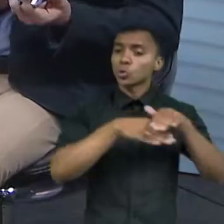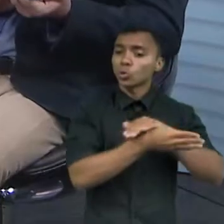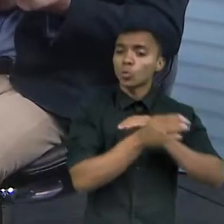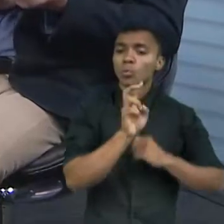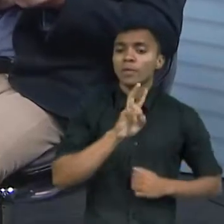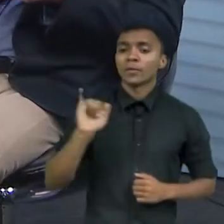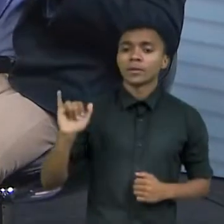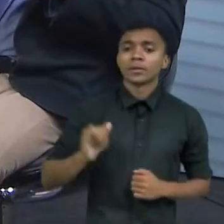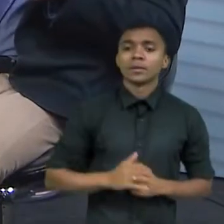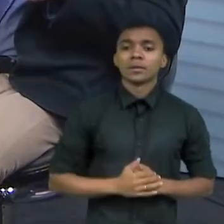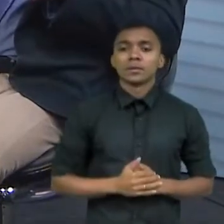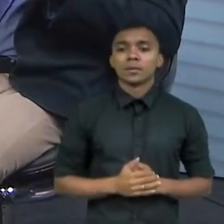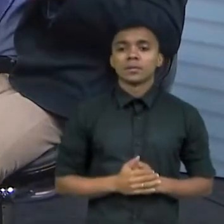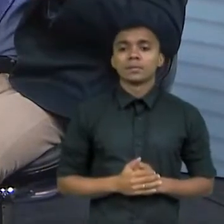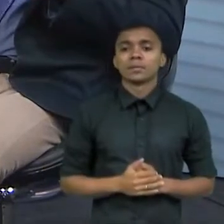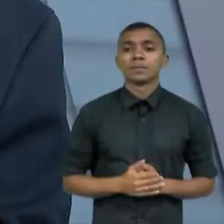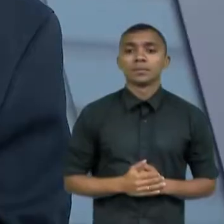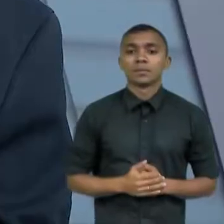Fabiana